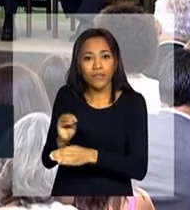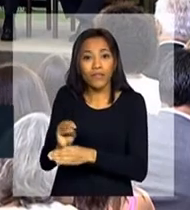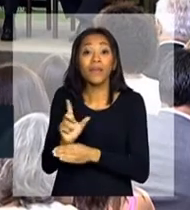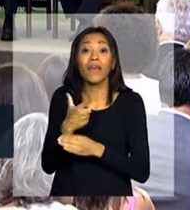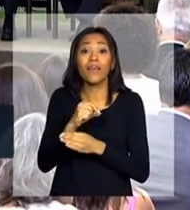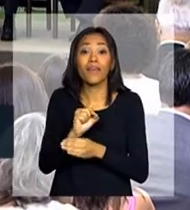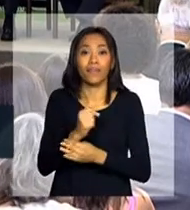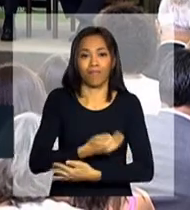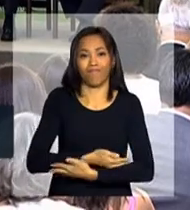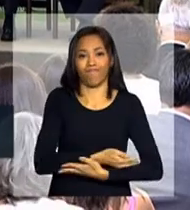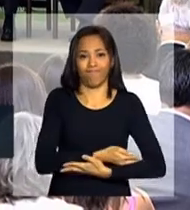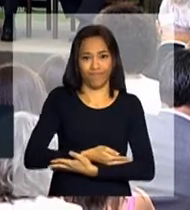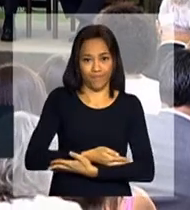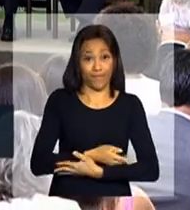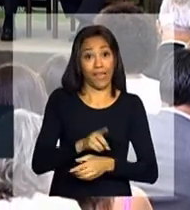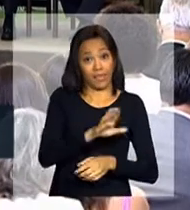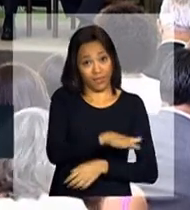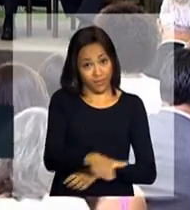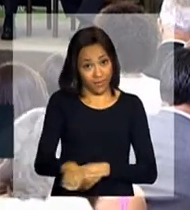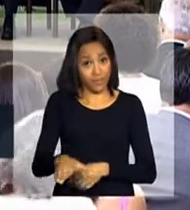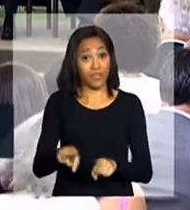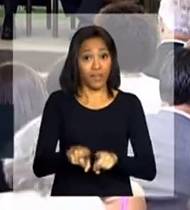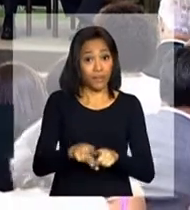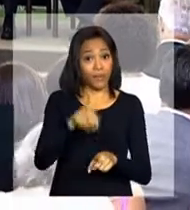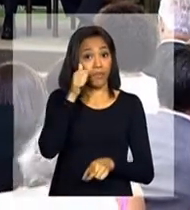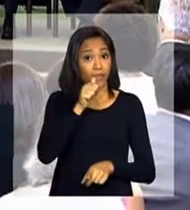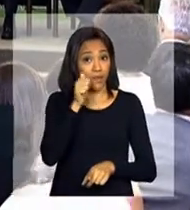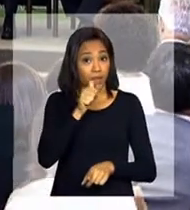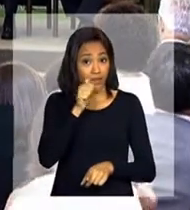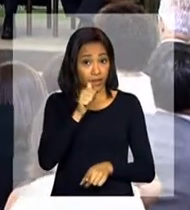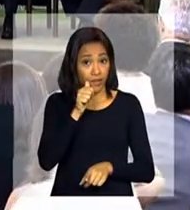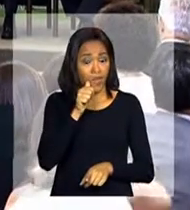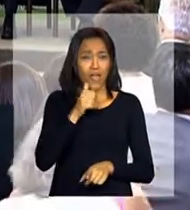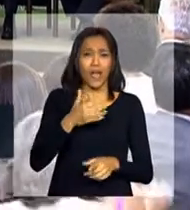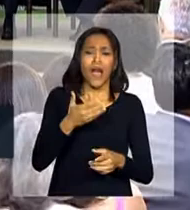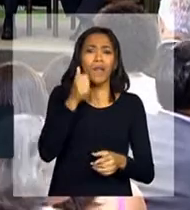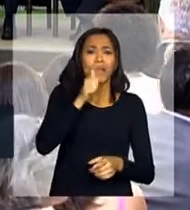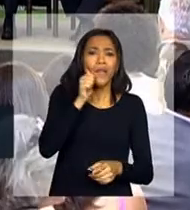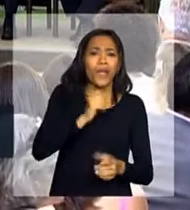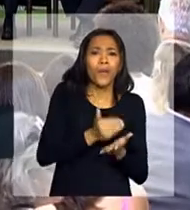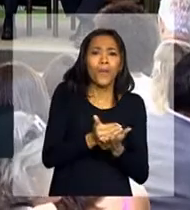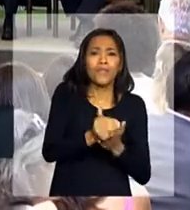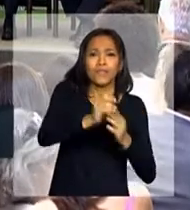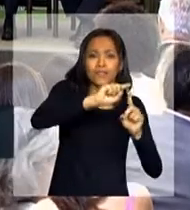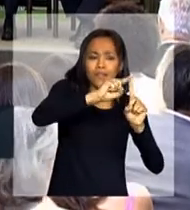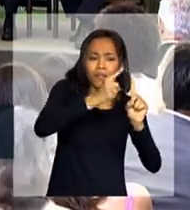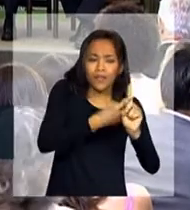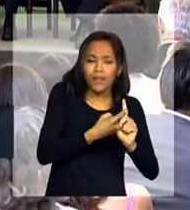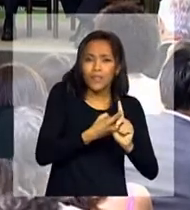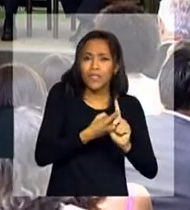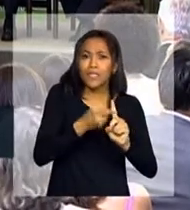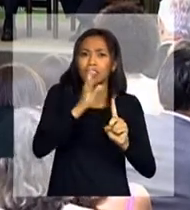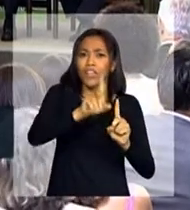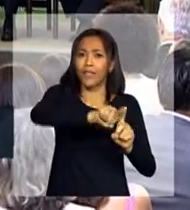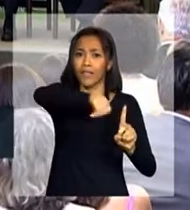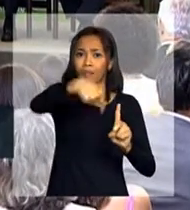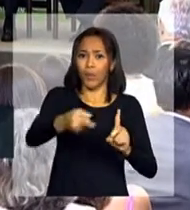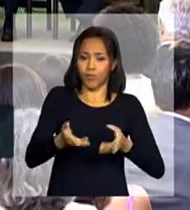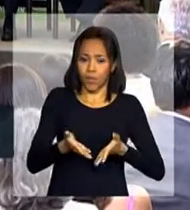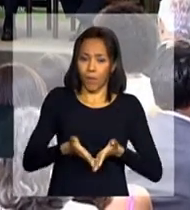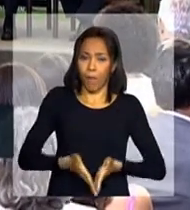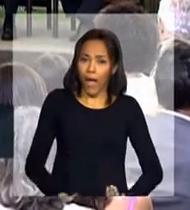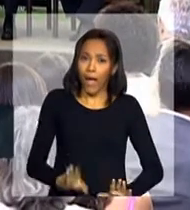criança e à mulher. A mulher do pré-natal passando pelo parto